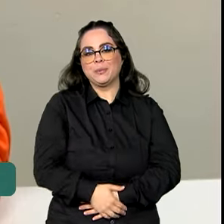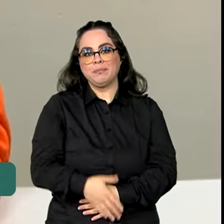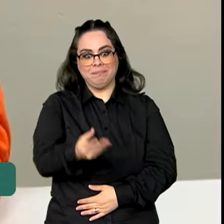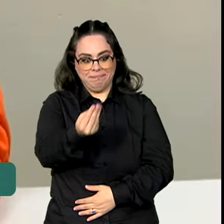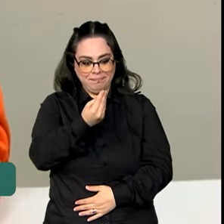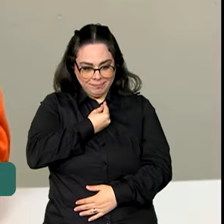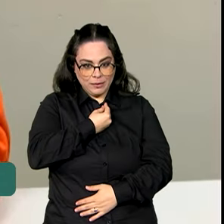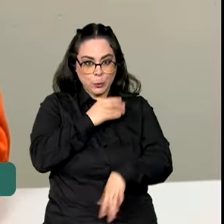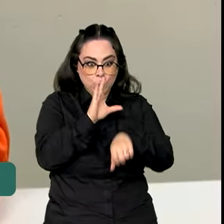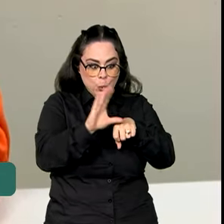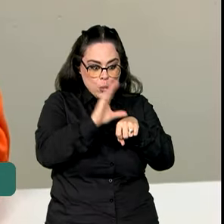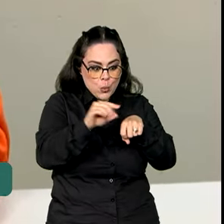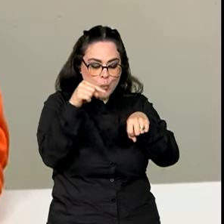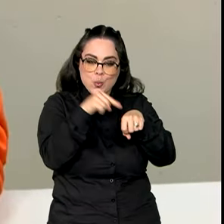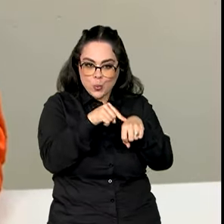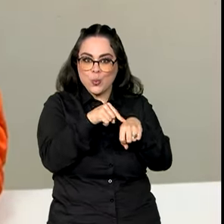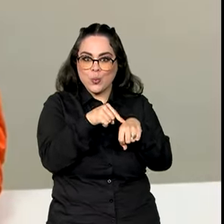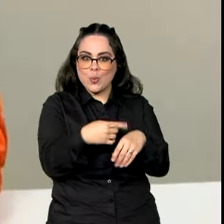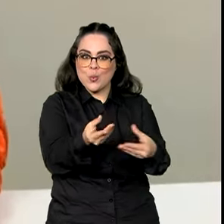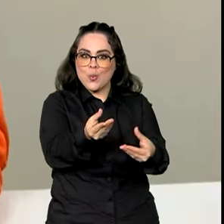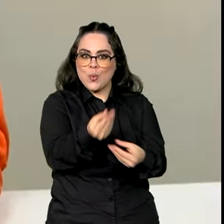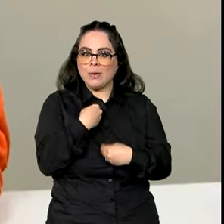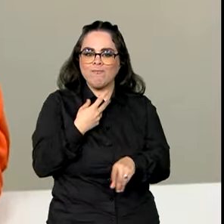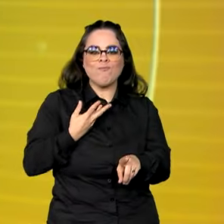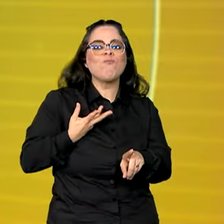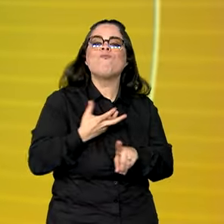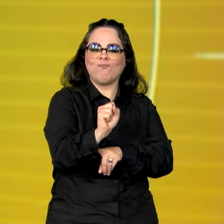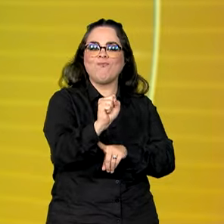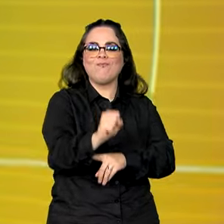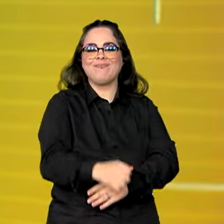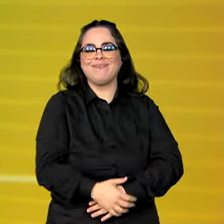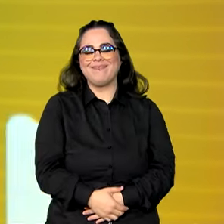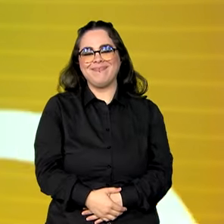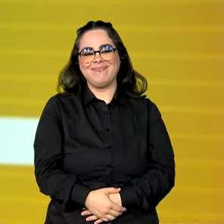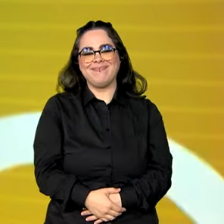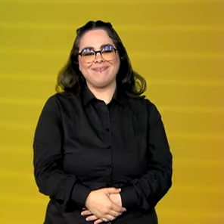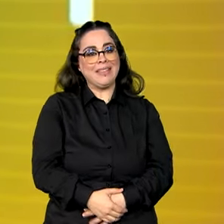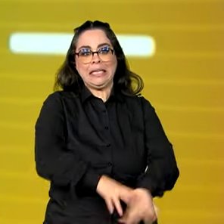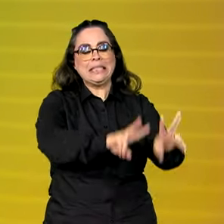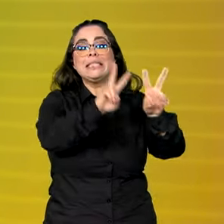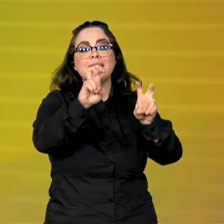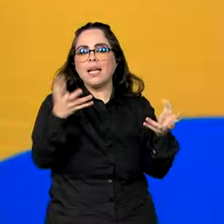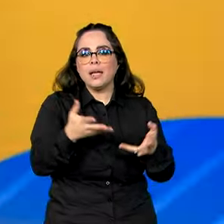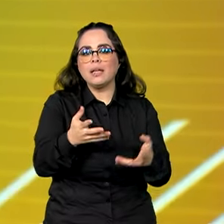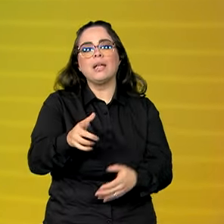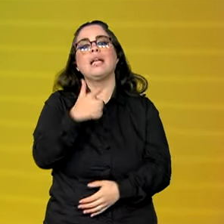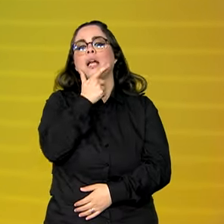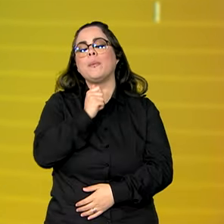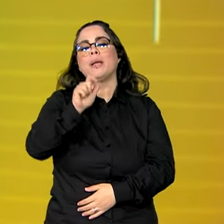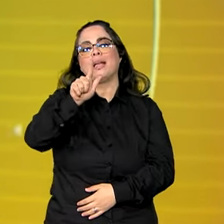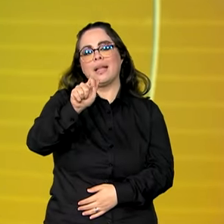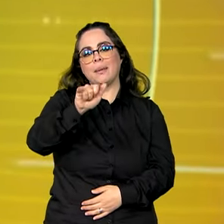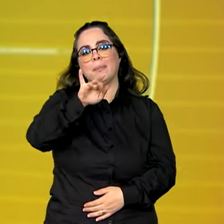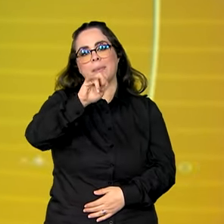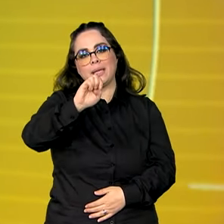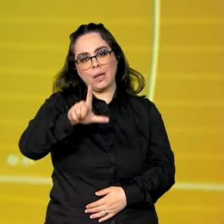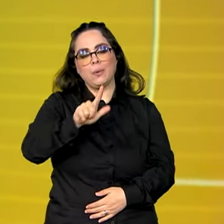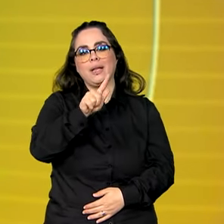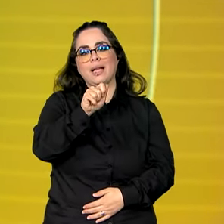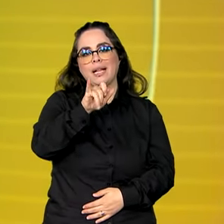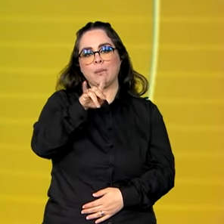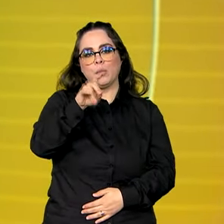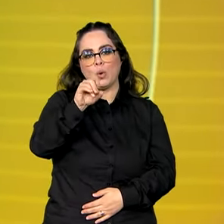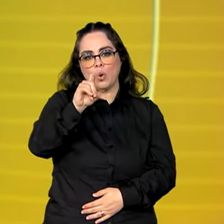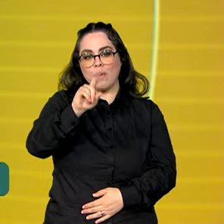para mim vai ser mais uma conquista, né? Gabriel Galípolo será o presidente do